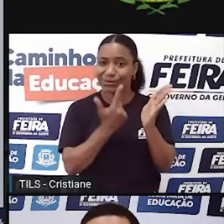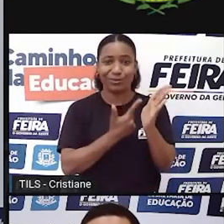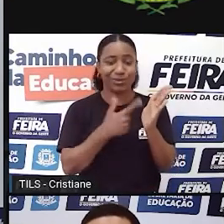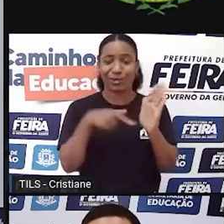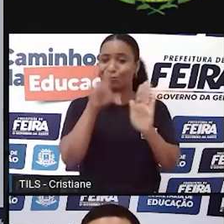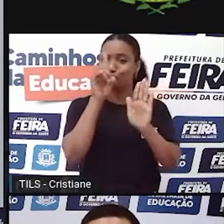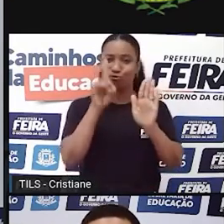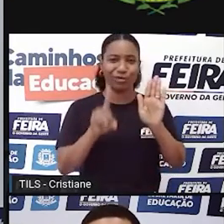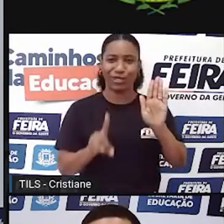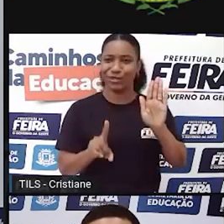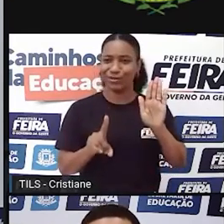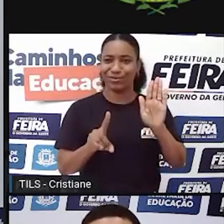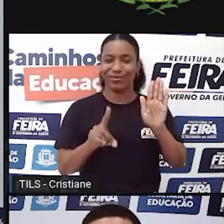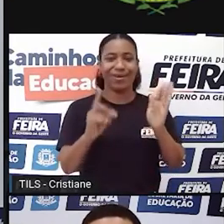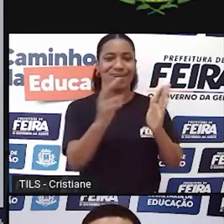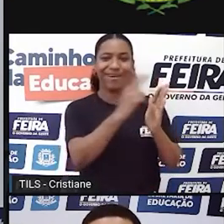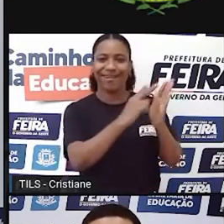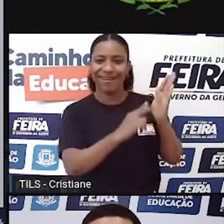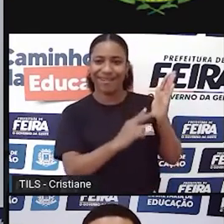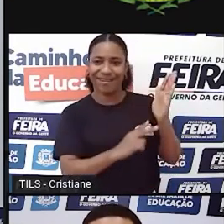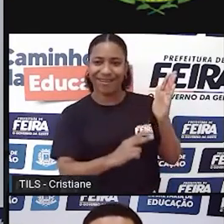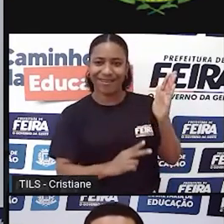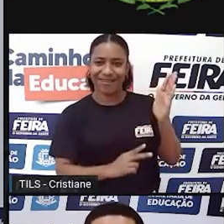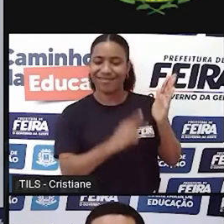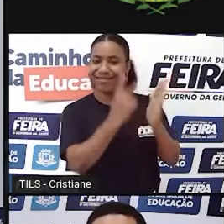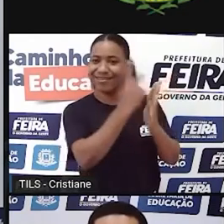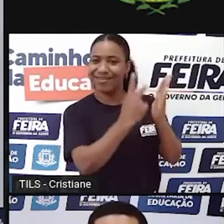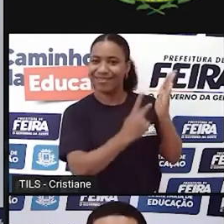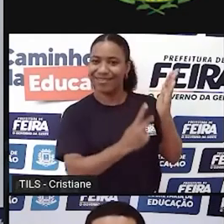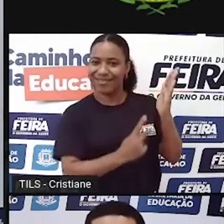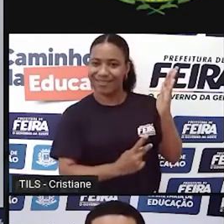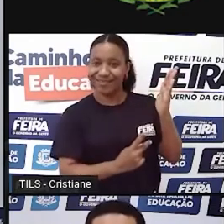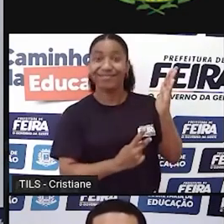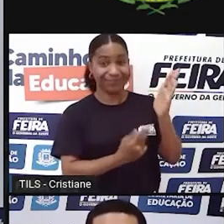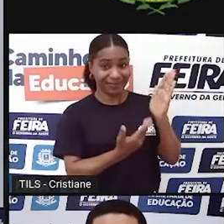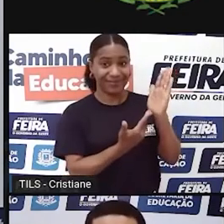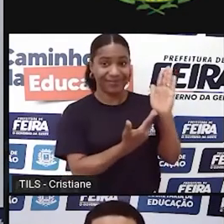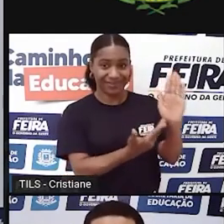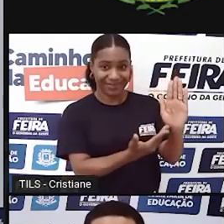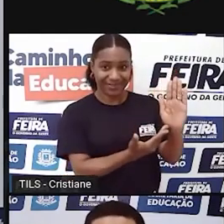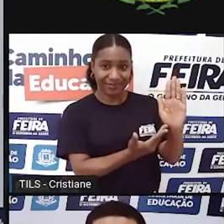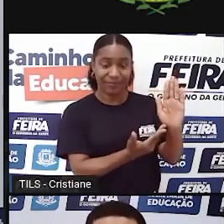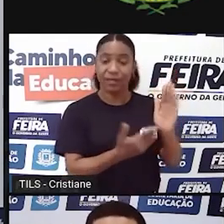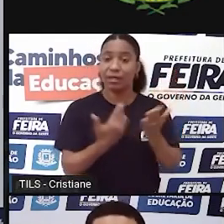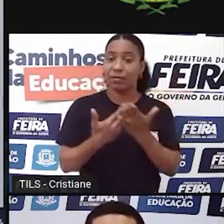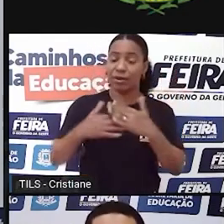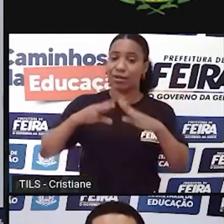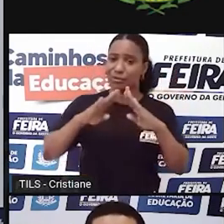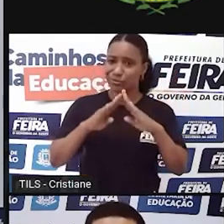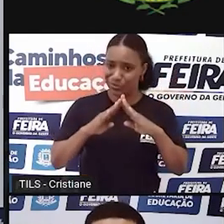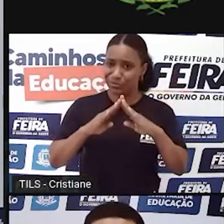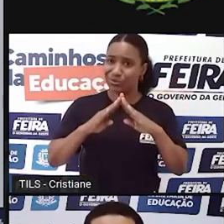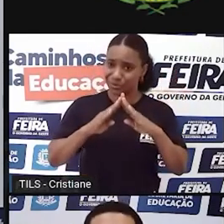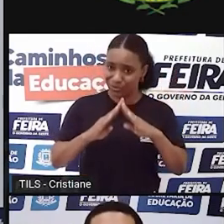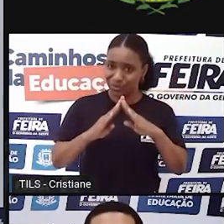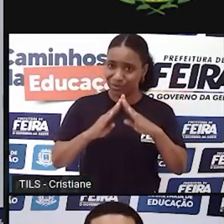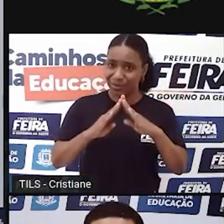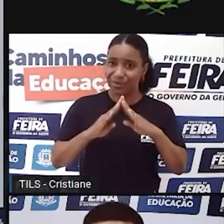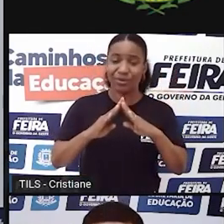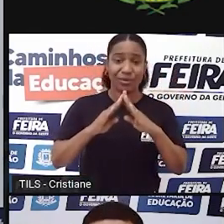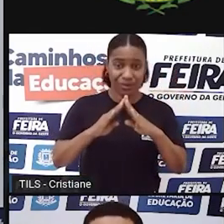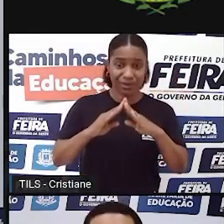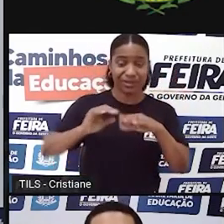direito à literatura. Então, a escola não pode negar, não só os textos em prosa, porque são os que mais se